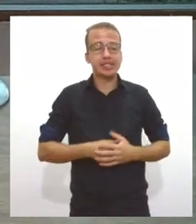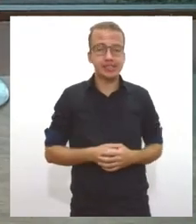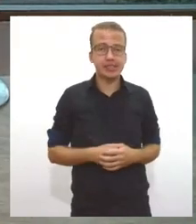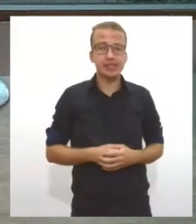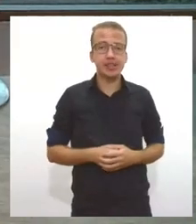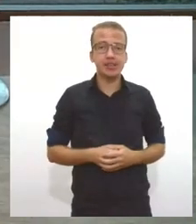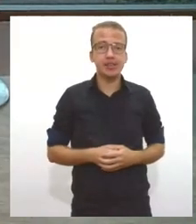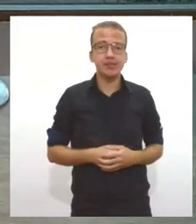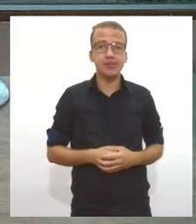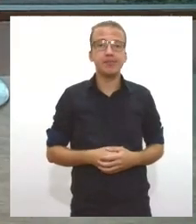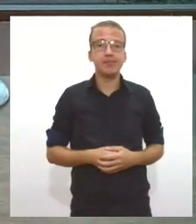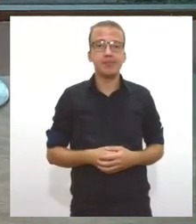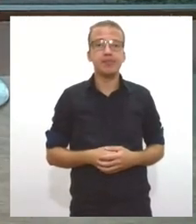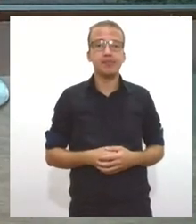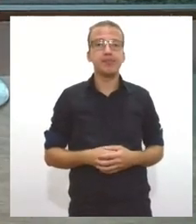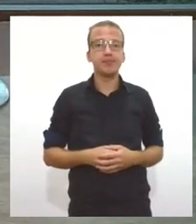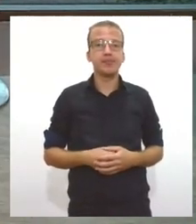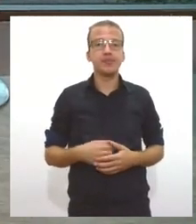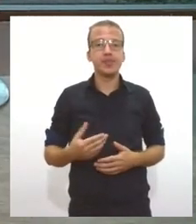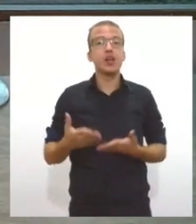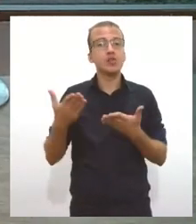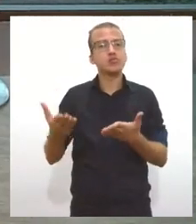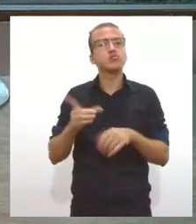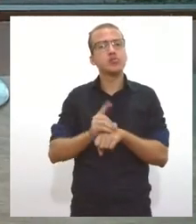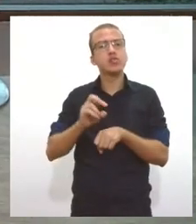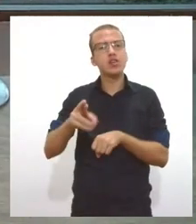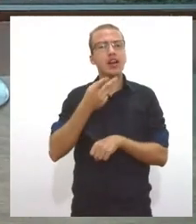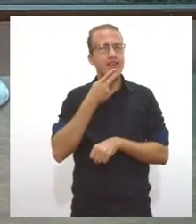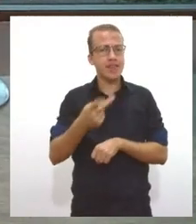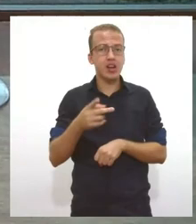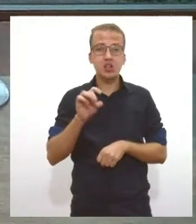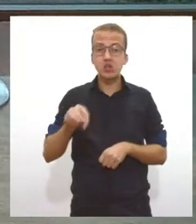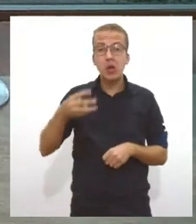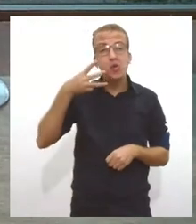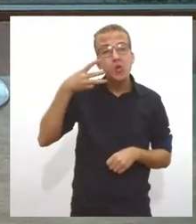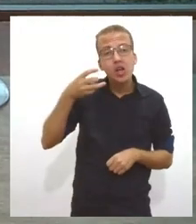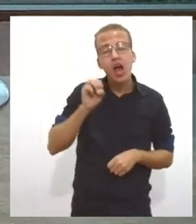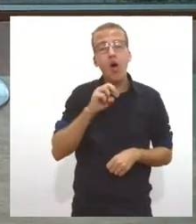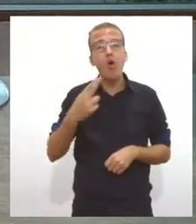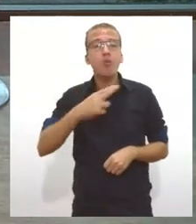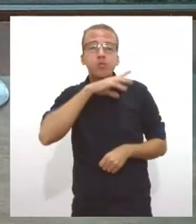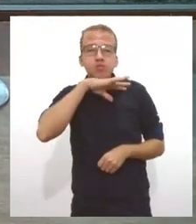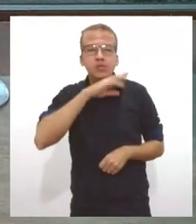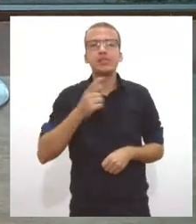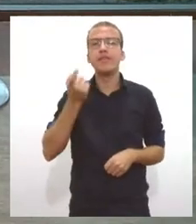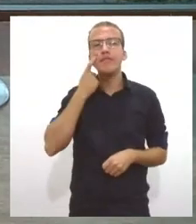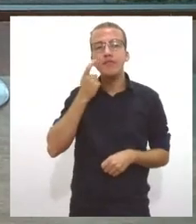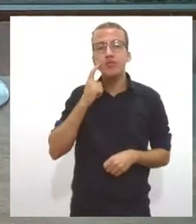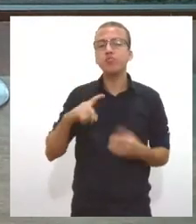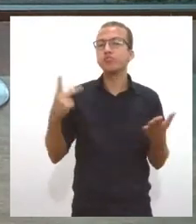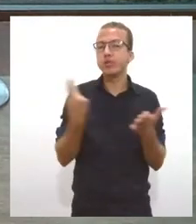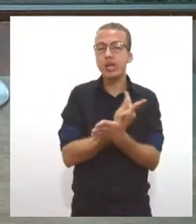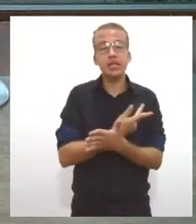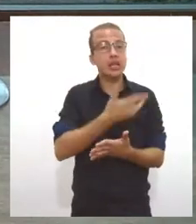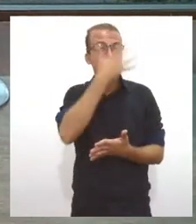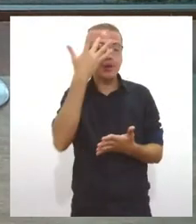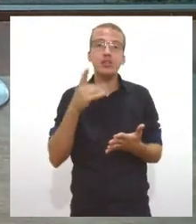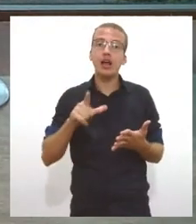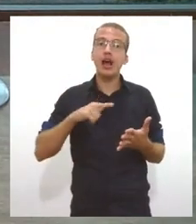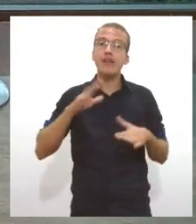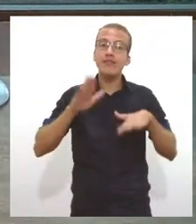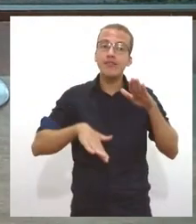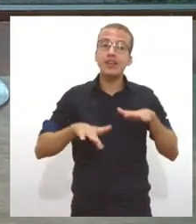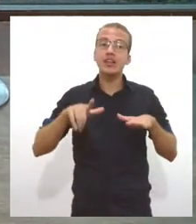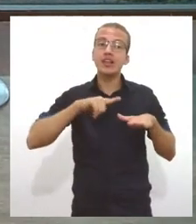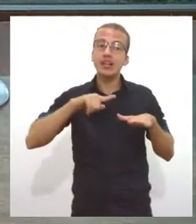como a doutora Gerolise bem disse não é só cães e gatos a gente vê muitos casos também de pessoas que ganham a vida ganham